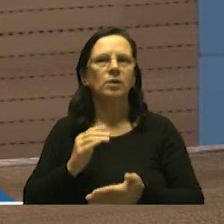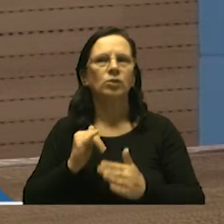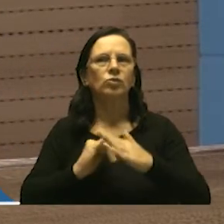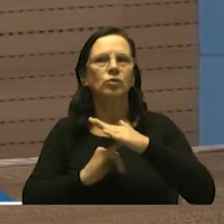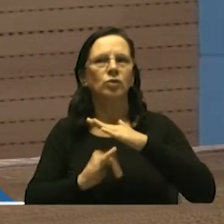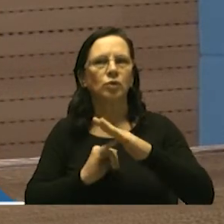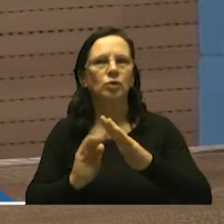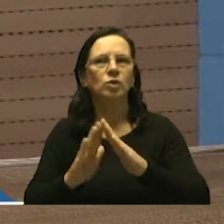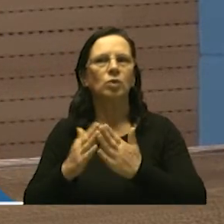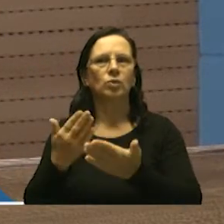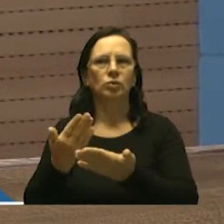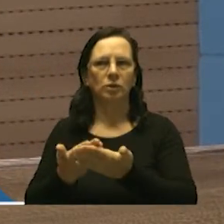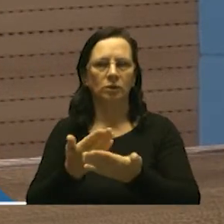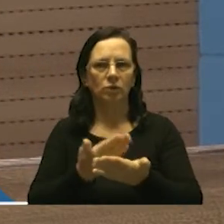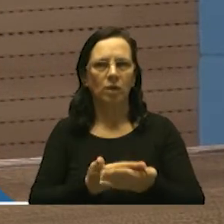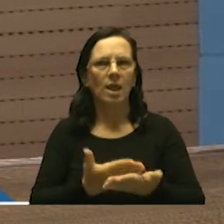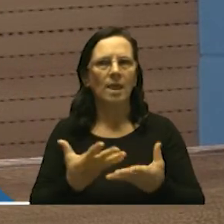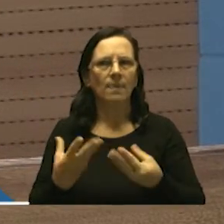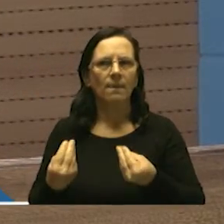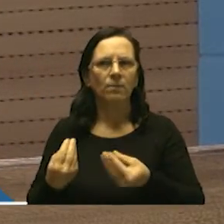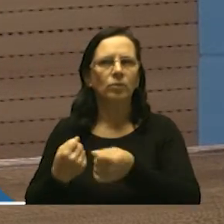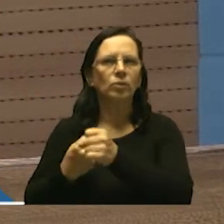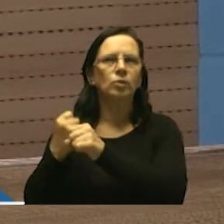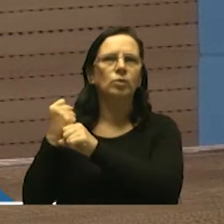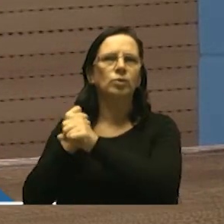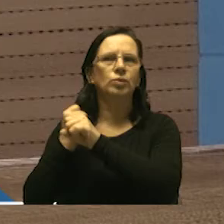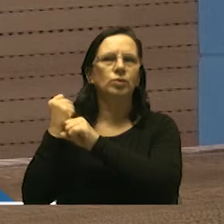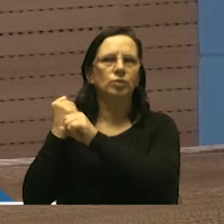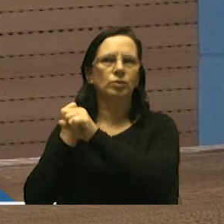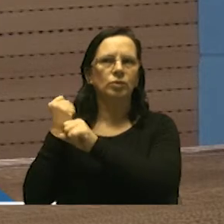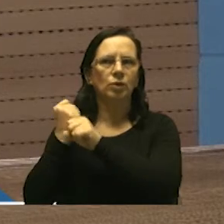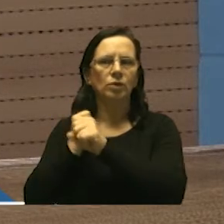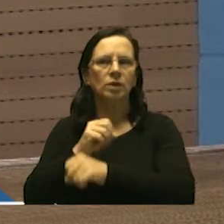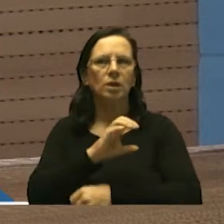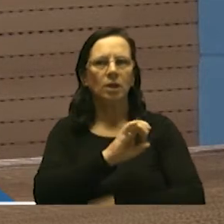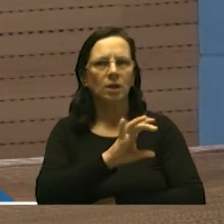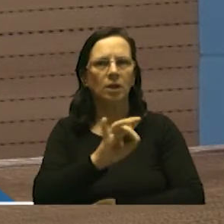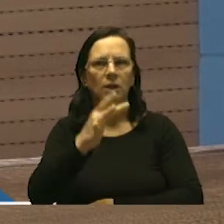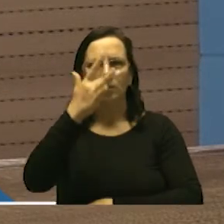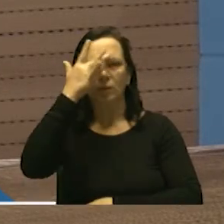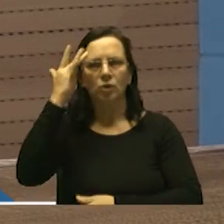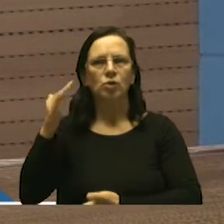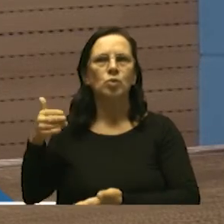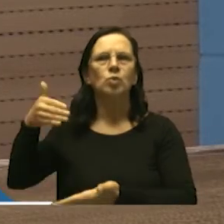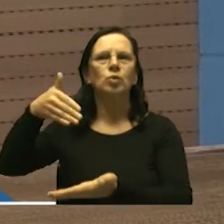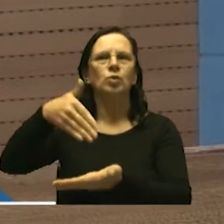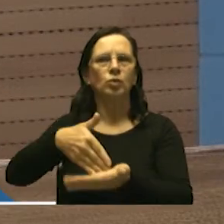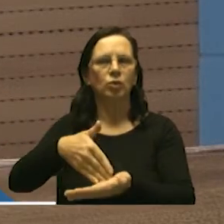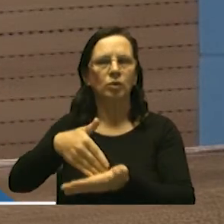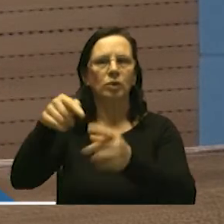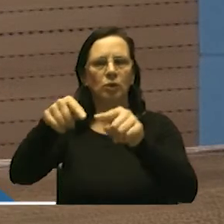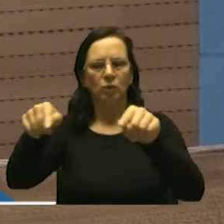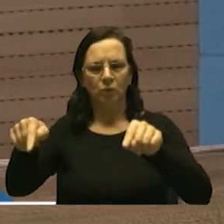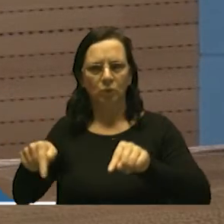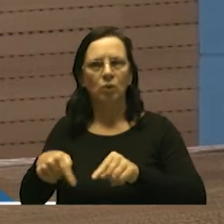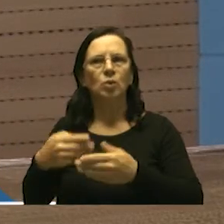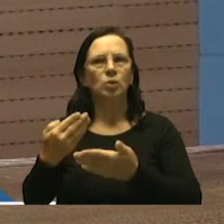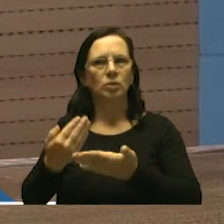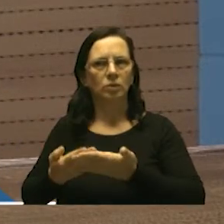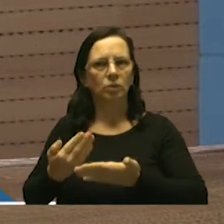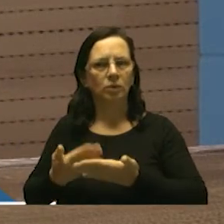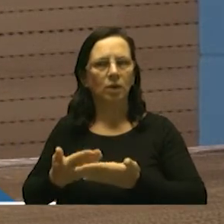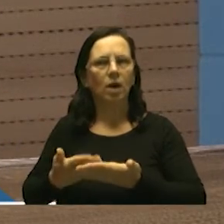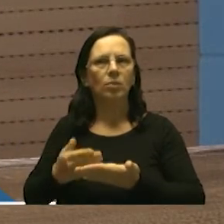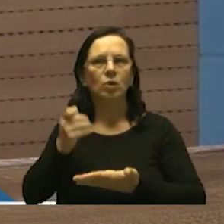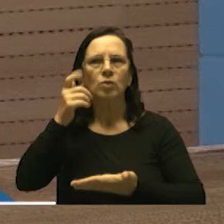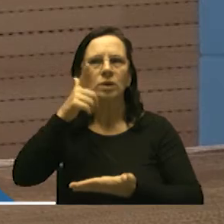educacional onde há muitos anos há muito tempo e cada um de nós que passamos numa sala de aula nós